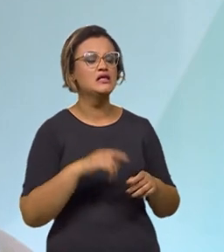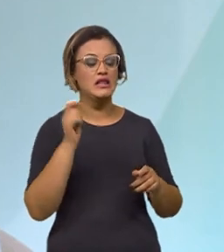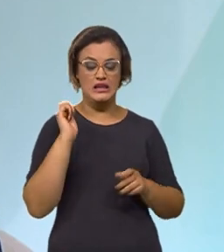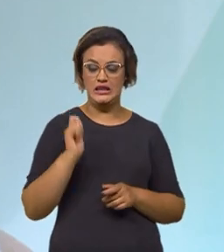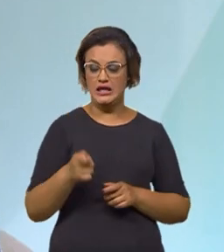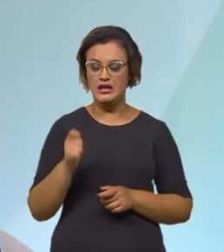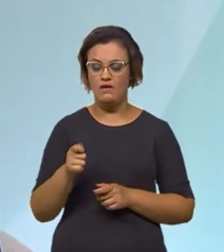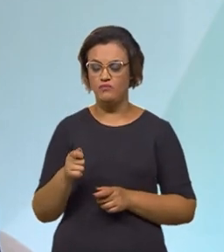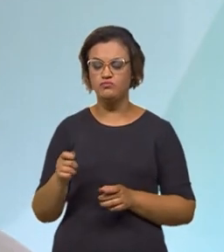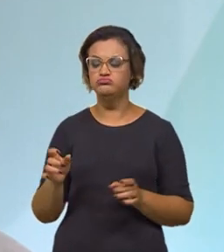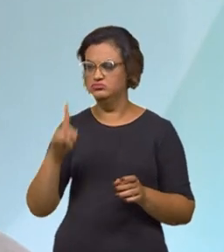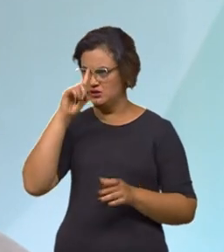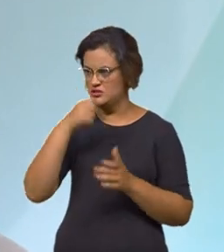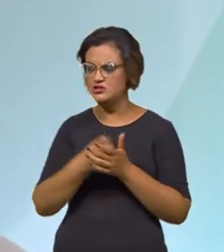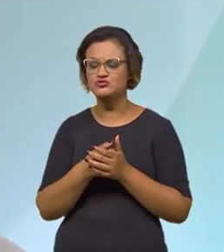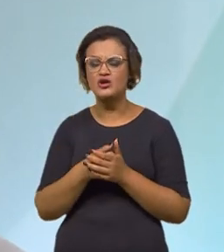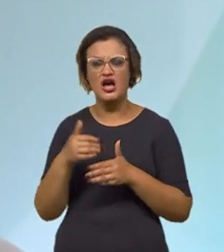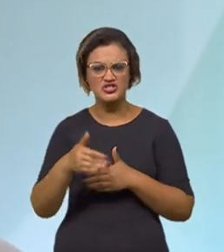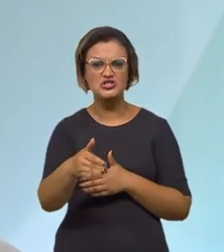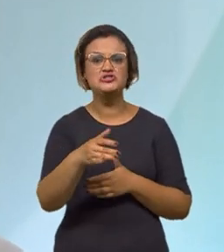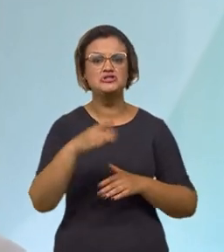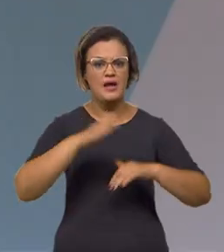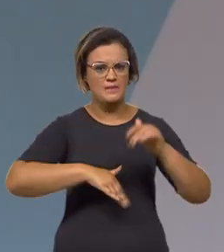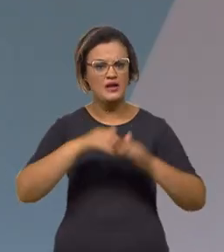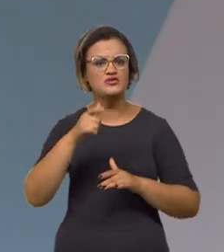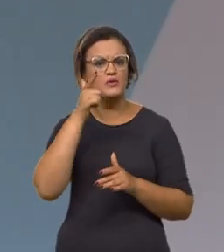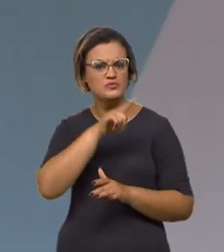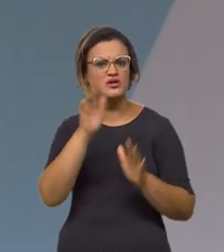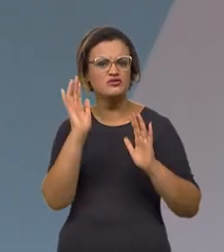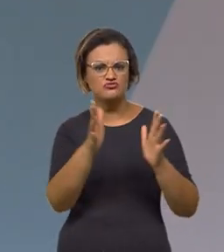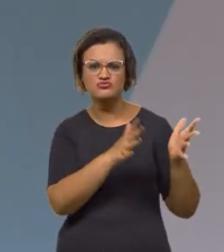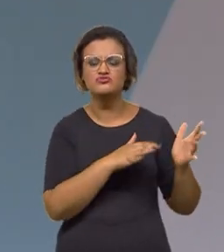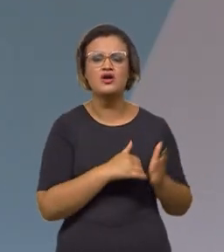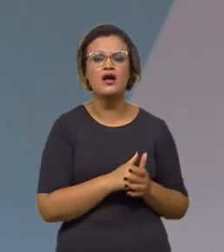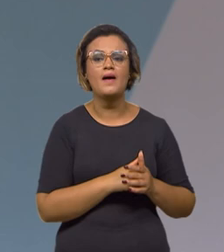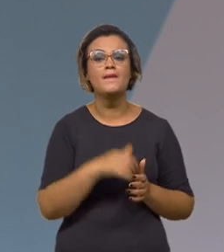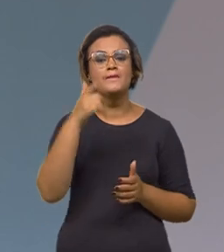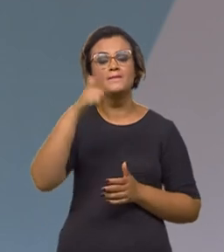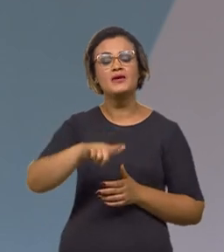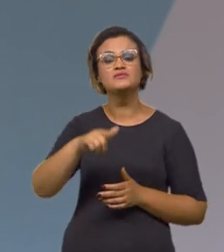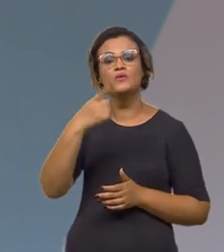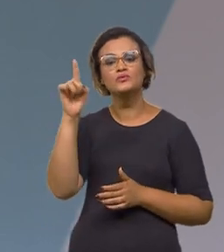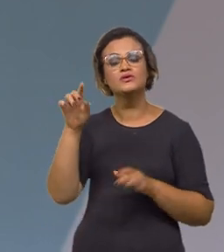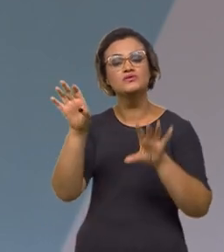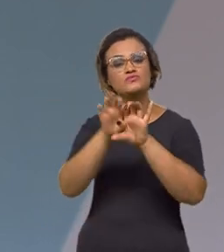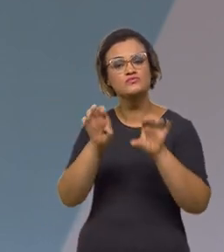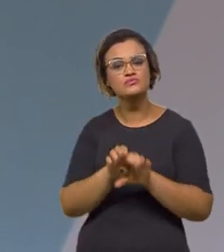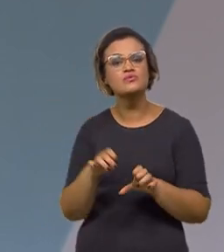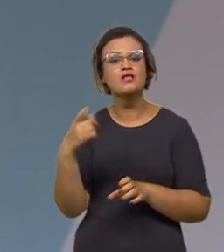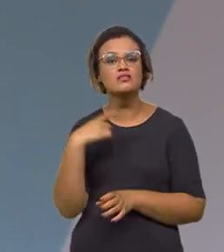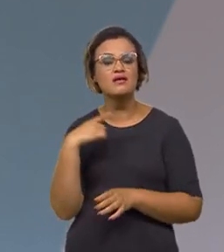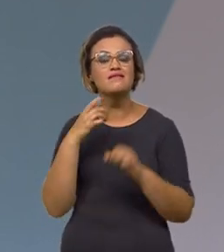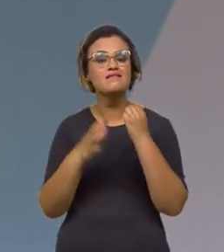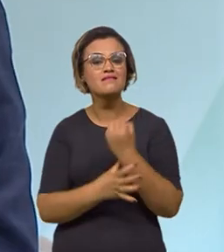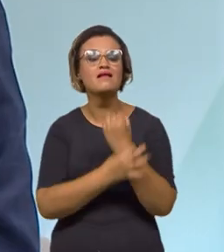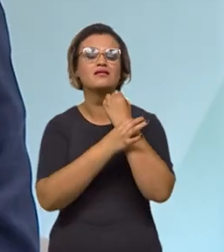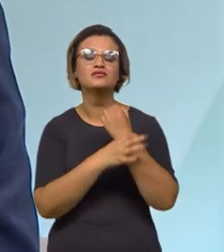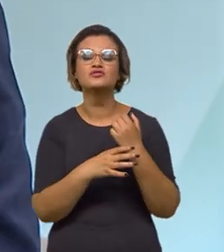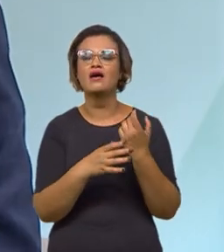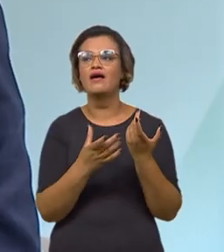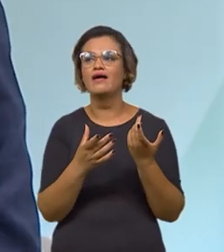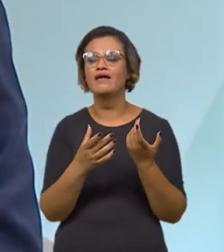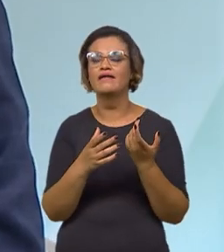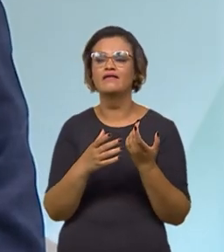leilão. A relação do concessionário é feita com a agência reguladora. Temos hoje também uma estrutura hoje que garante segurança